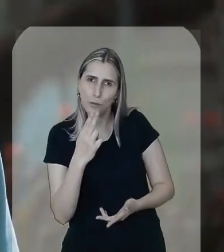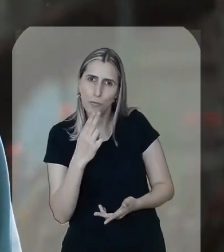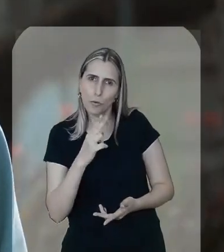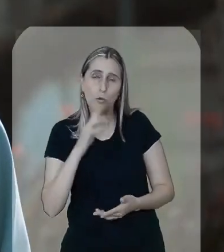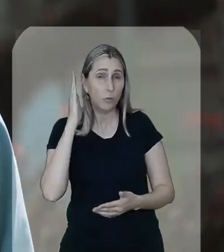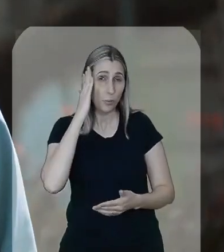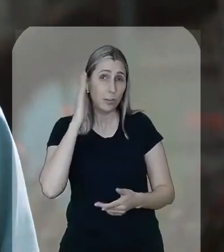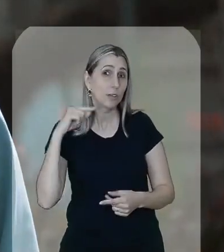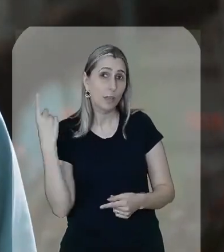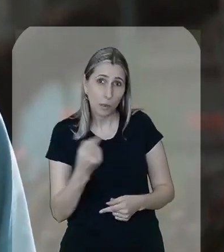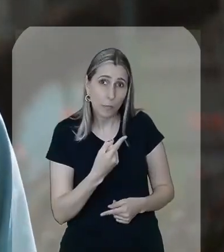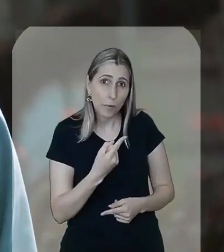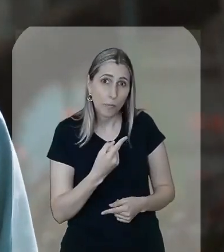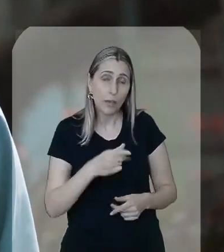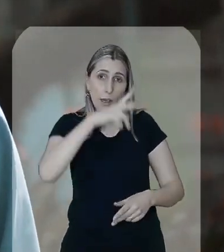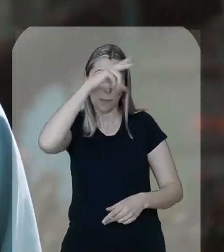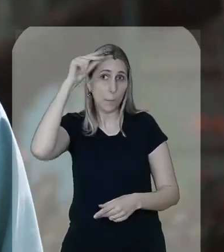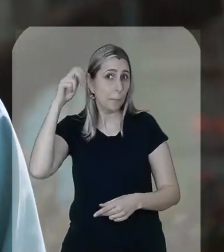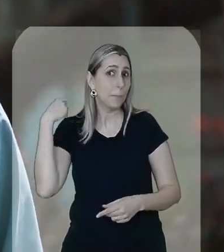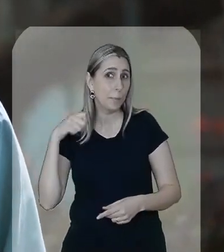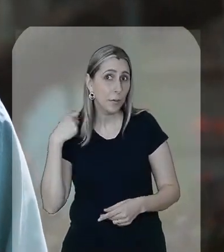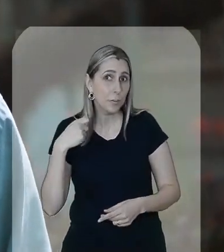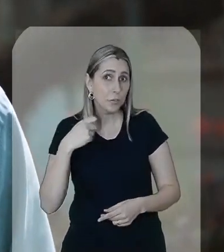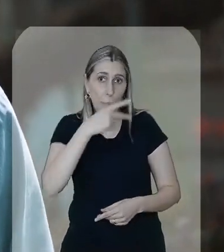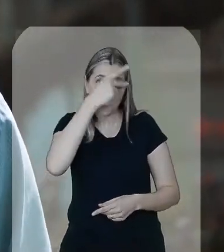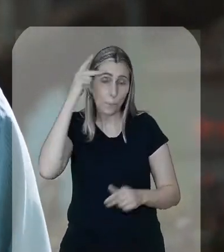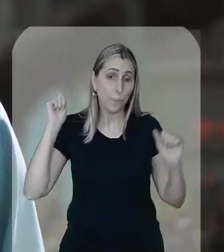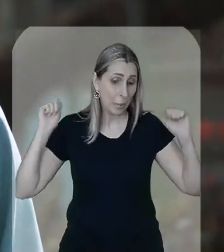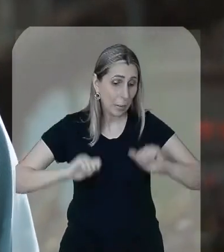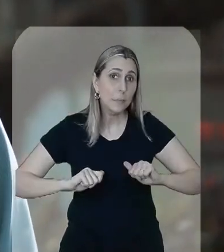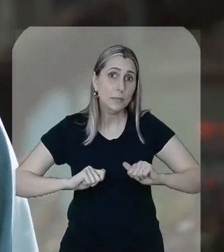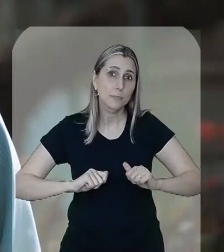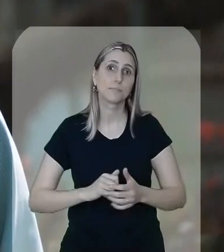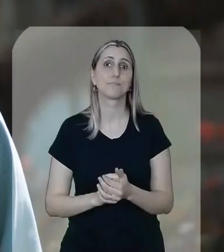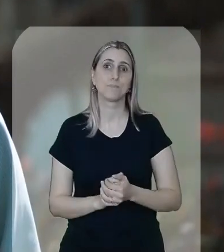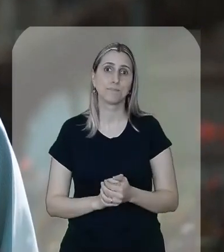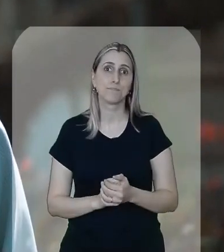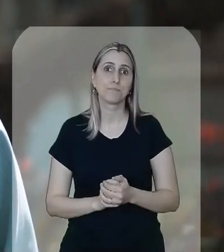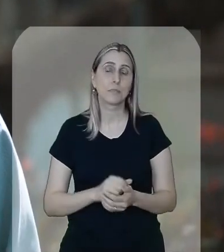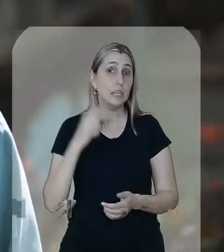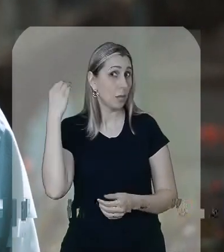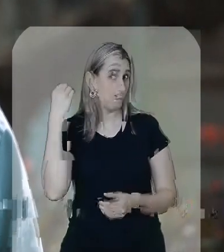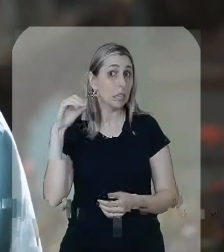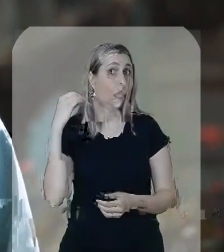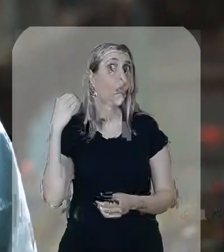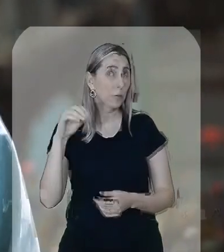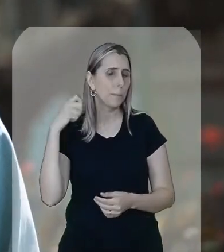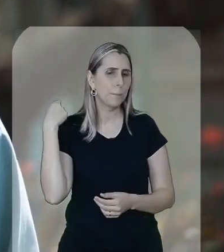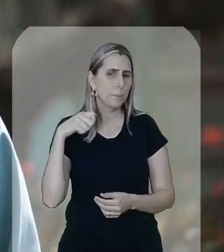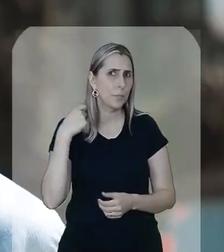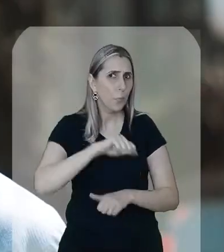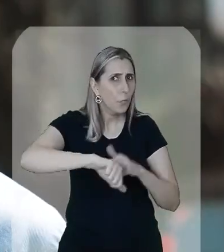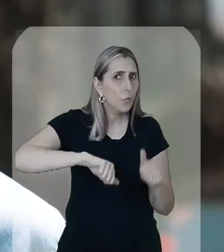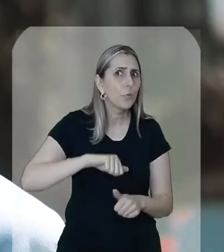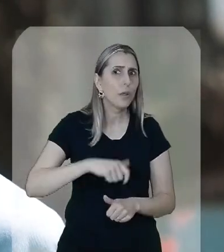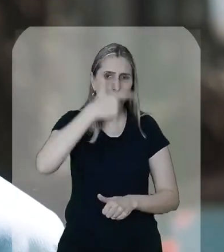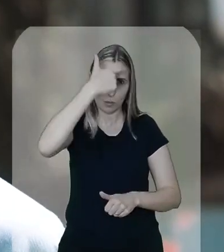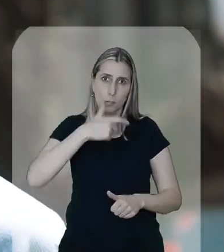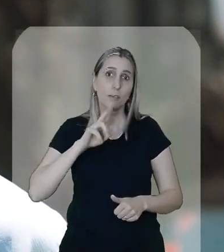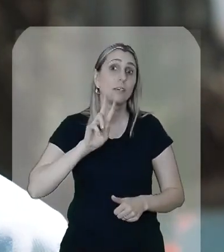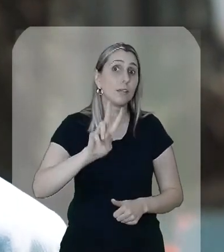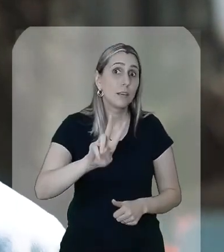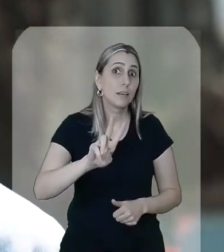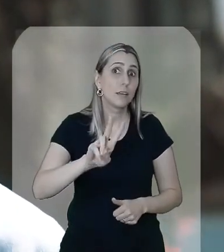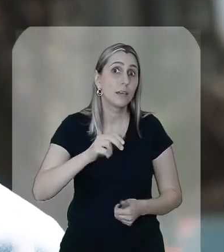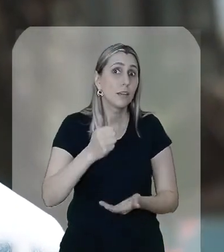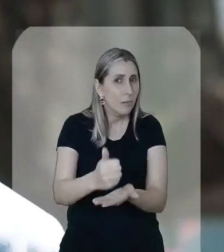O que todos nós sabemos é que a Prefeitura precisa de gente capacitada. E que Porto Alegre precisa mudar. Eu sou o Walter